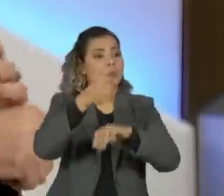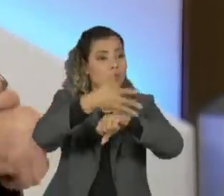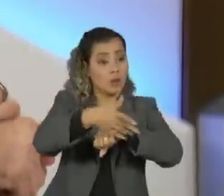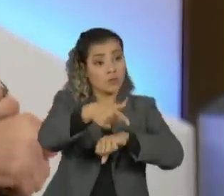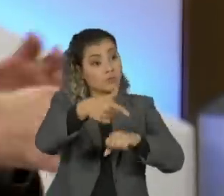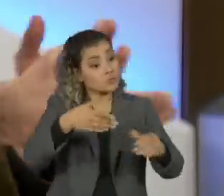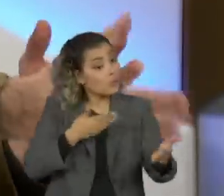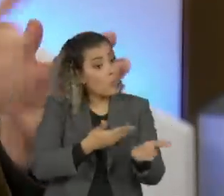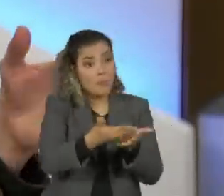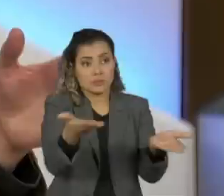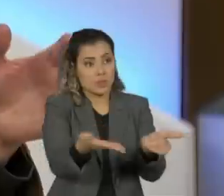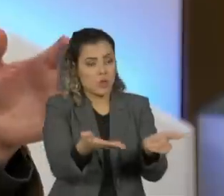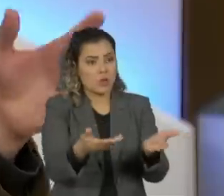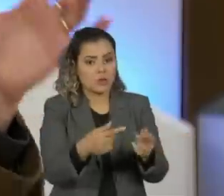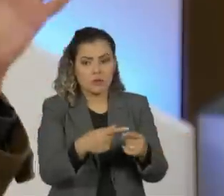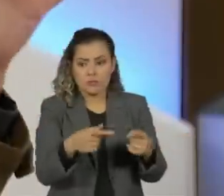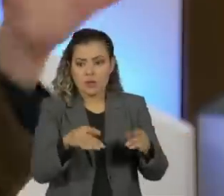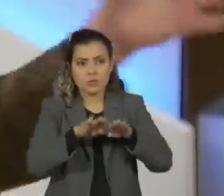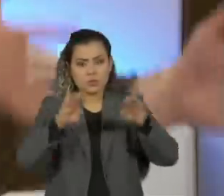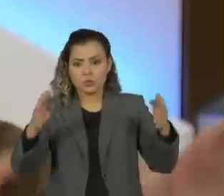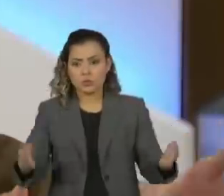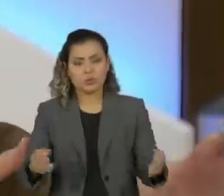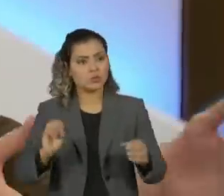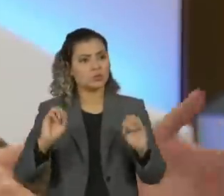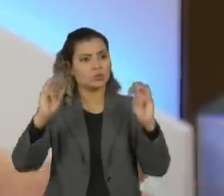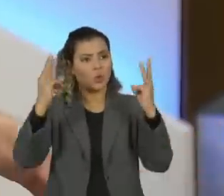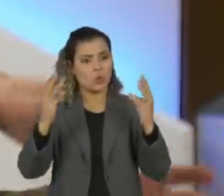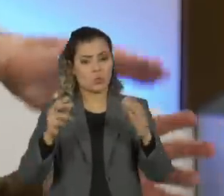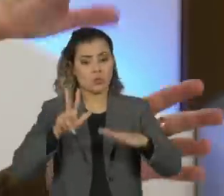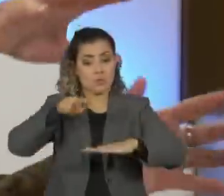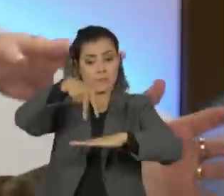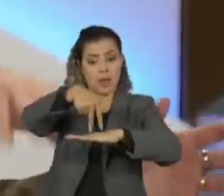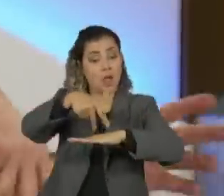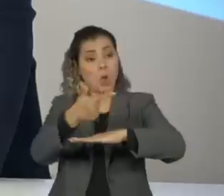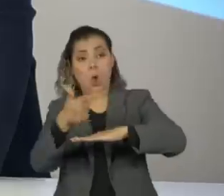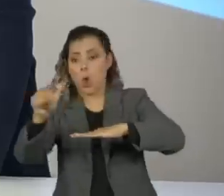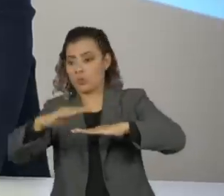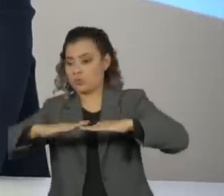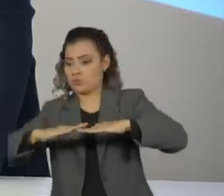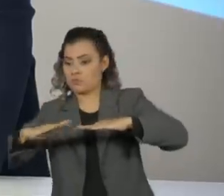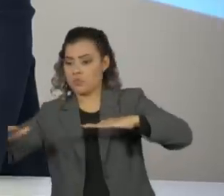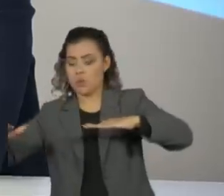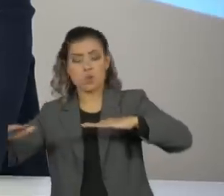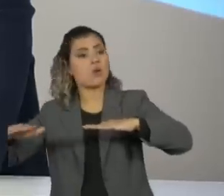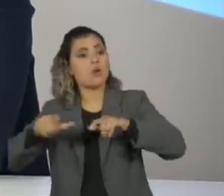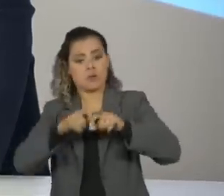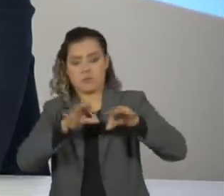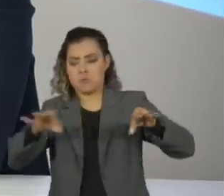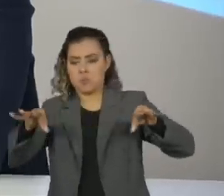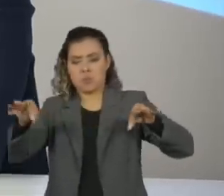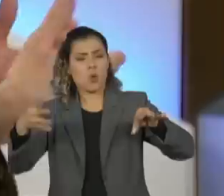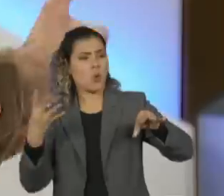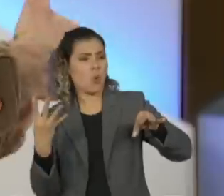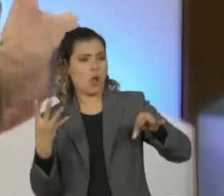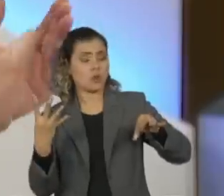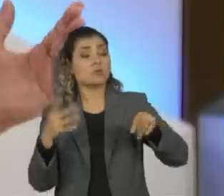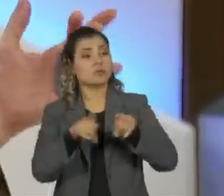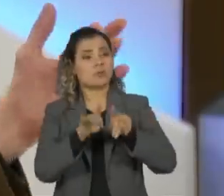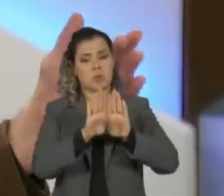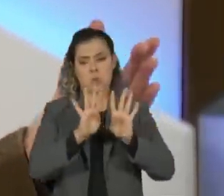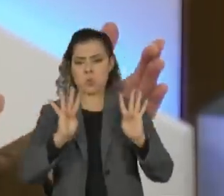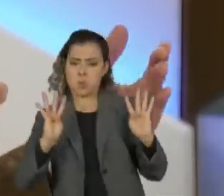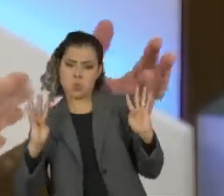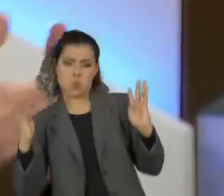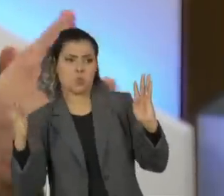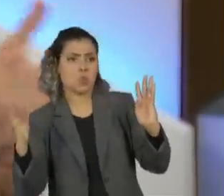agora. Só que a gente tirou o palco, a gente botou um outro estrado, lá para a bateria, de quatro metros, que se transformou em uma espécie de paredão,